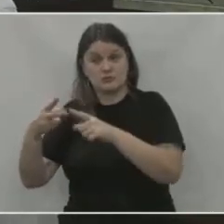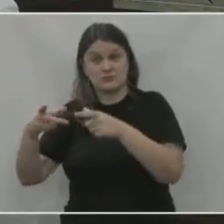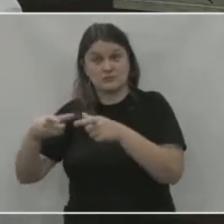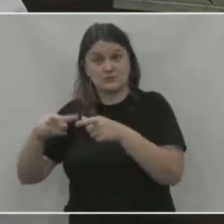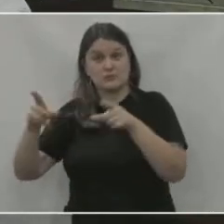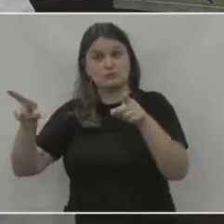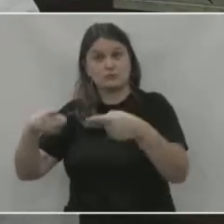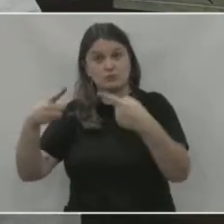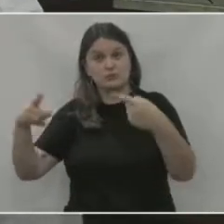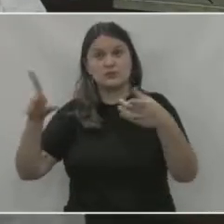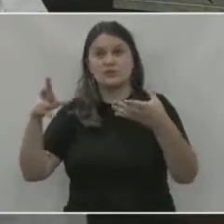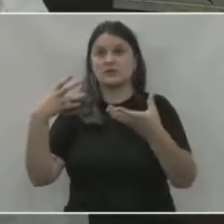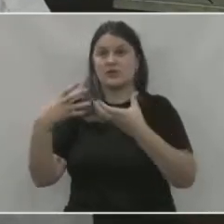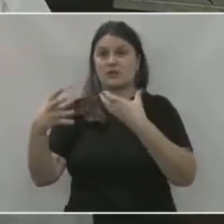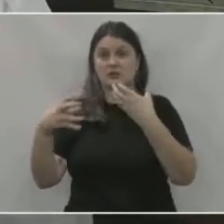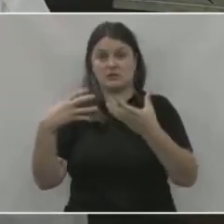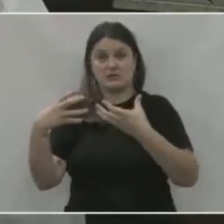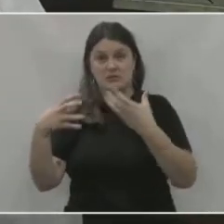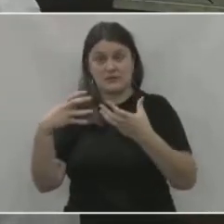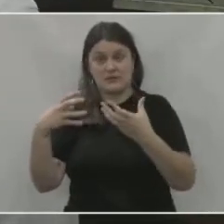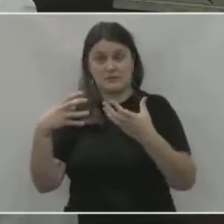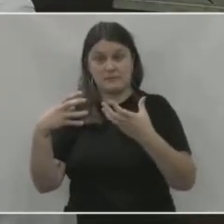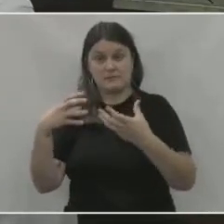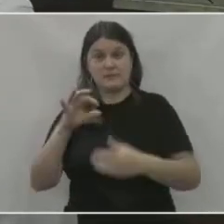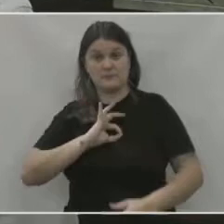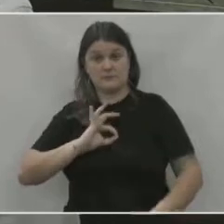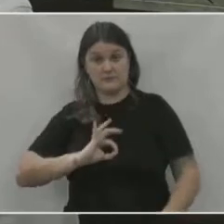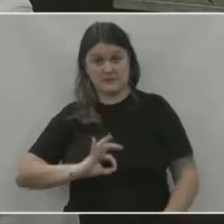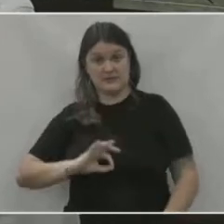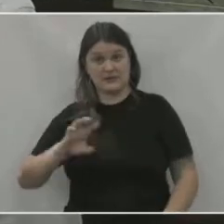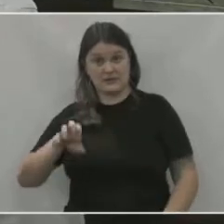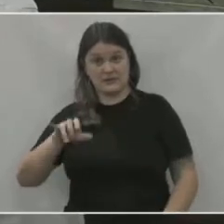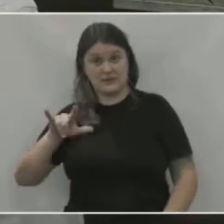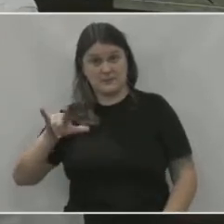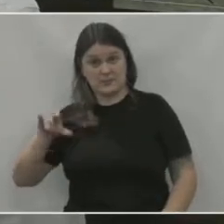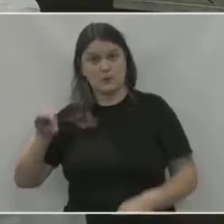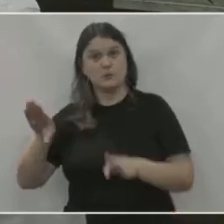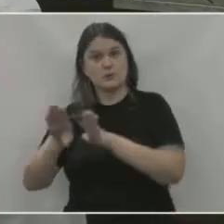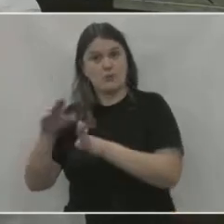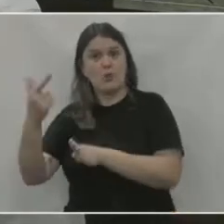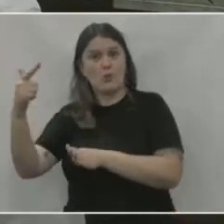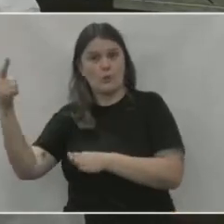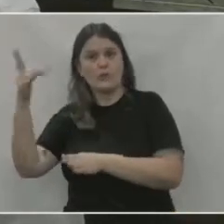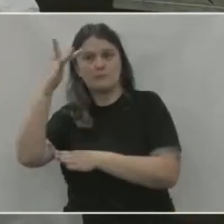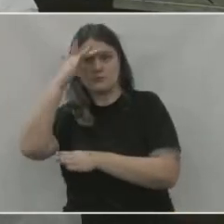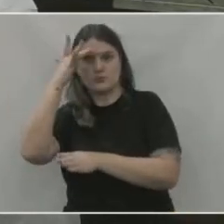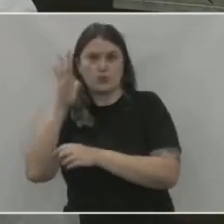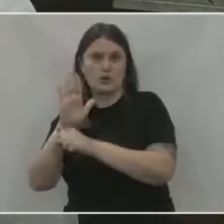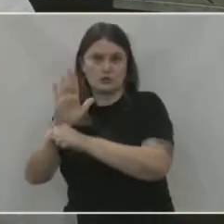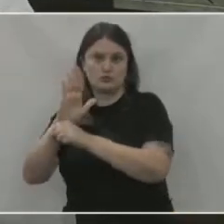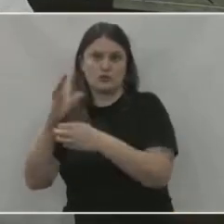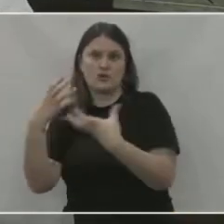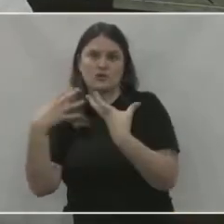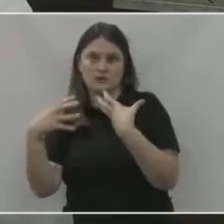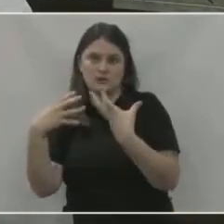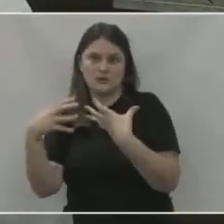cantadas por ele, pelo padre Emílio, ou por outras pessoas da comunidade.